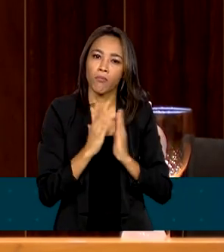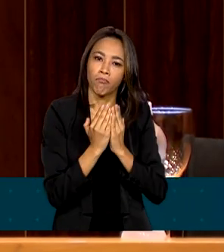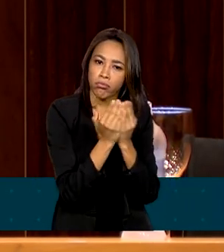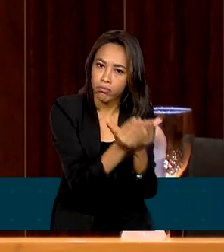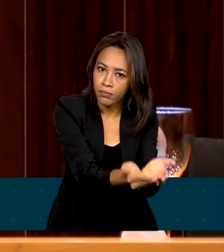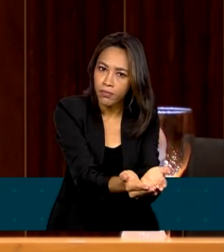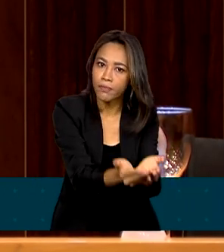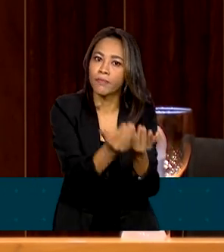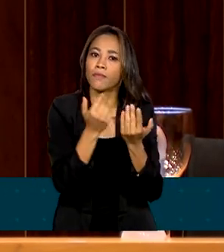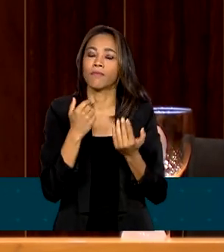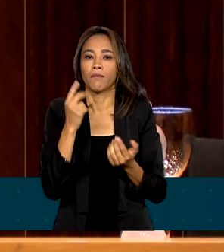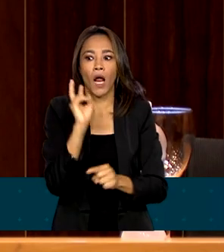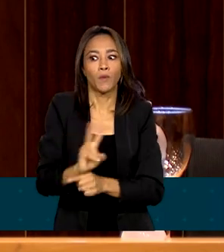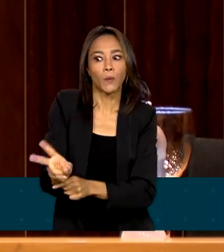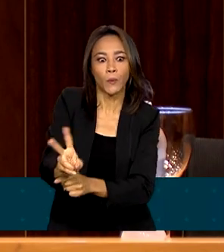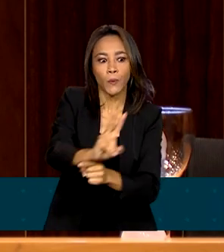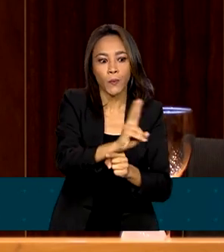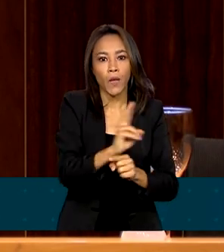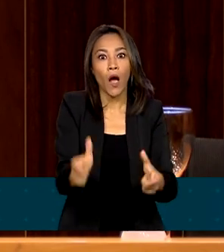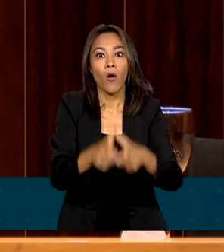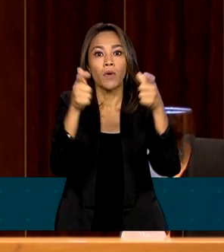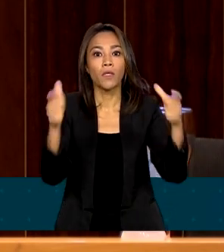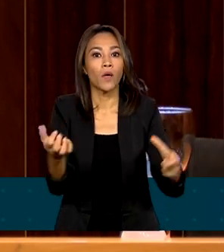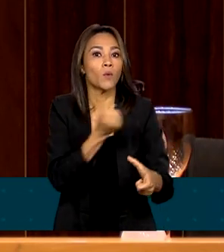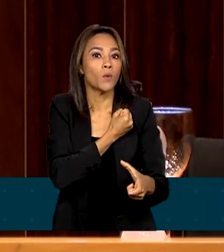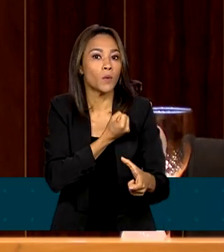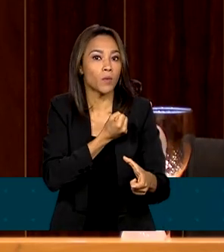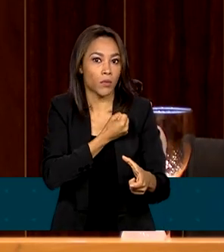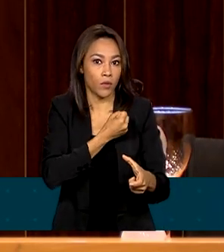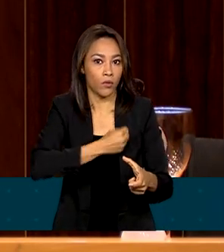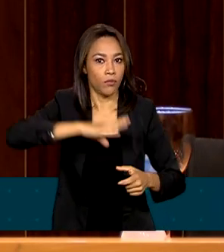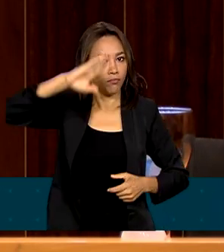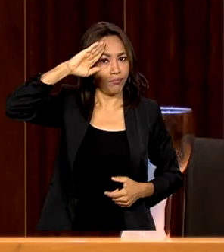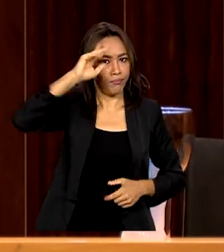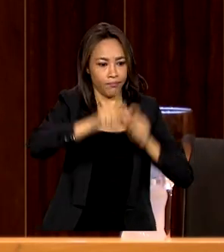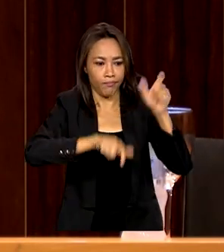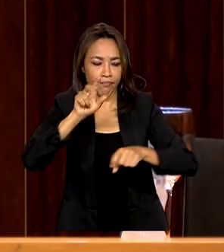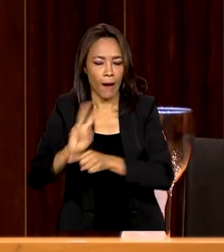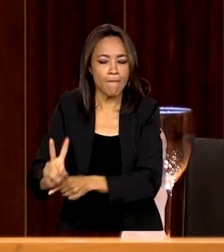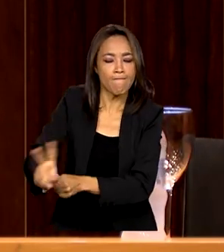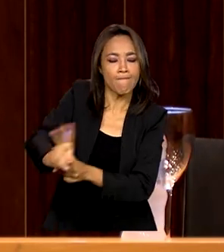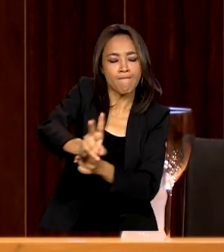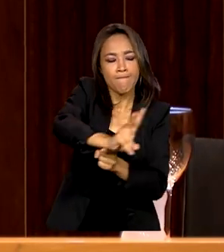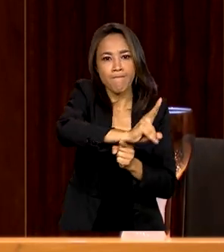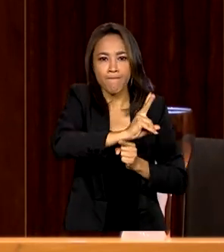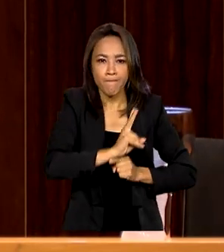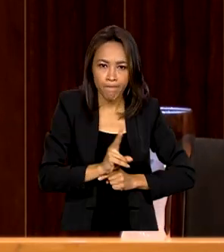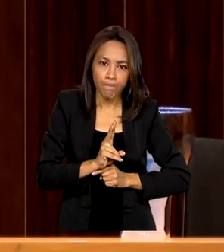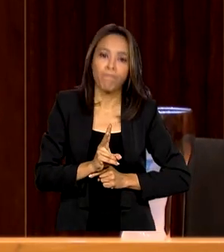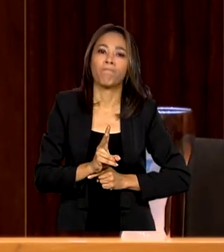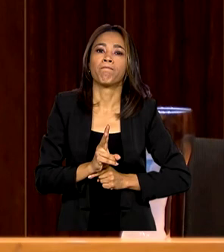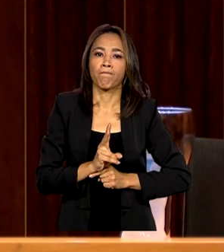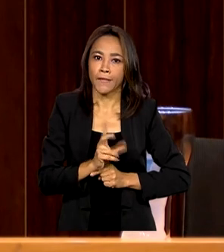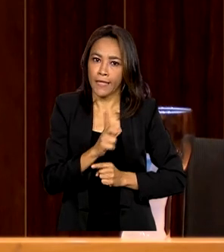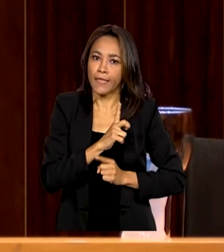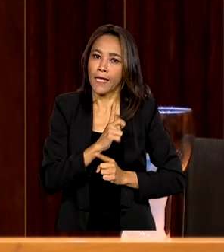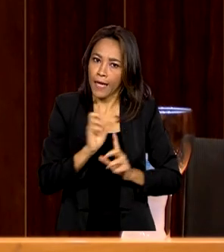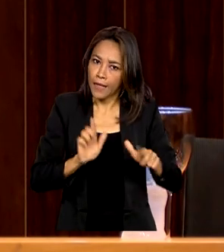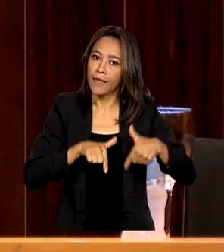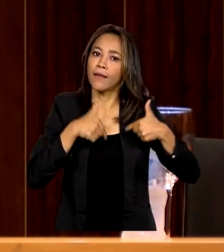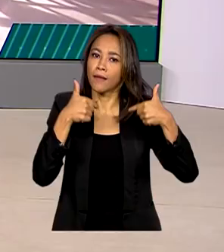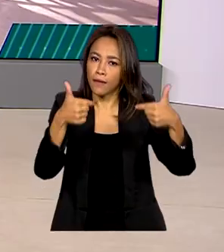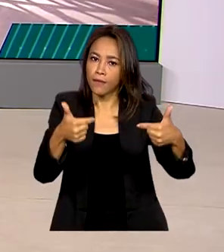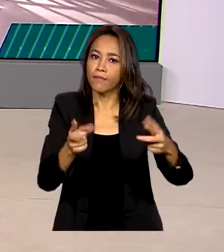a ampliação do efetivo, a capacitação do efetivo que lá atua e que lá